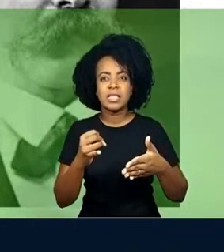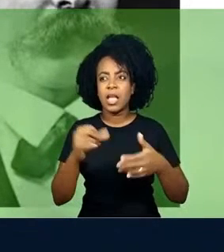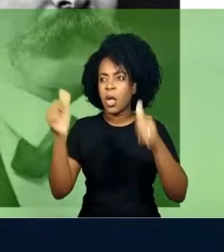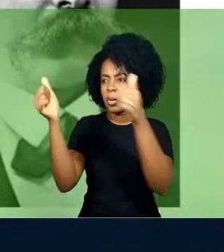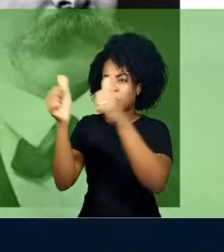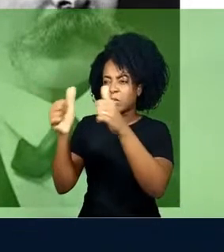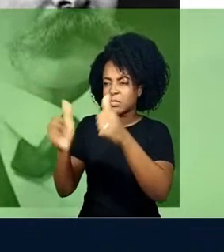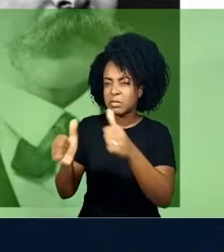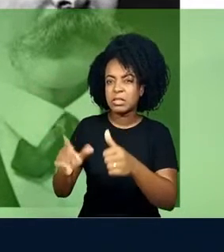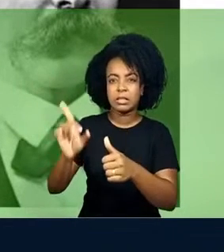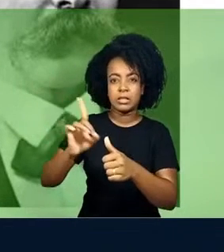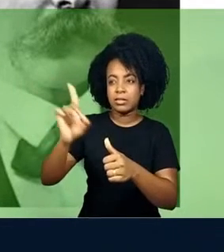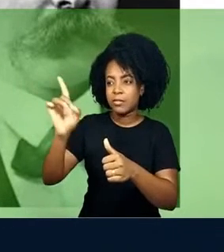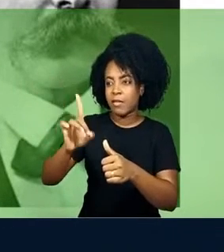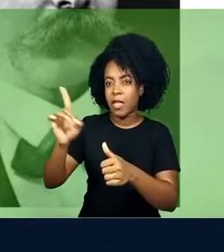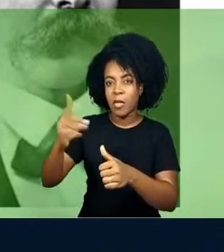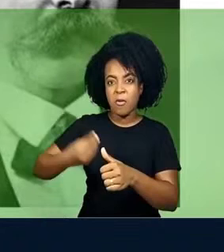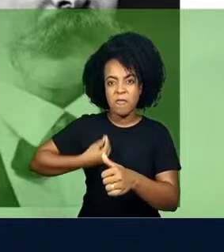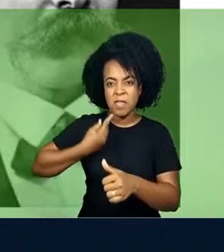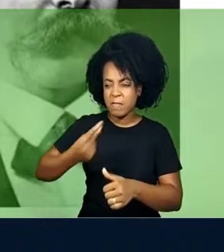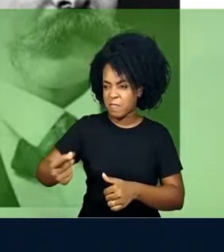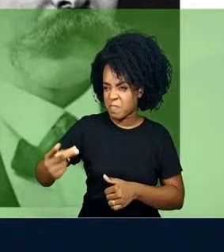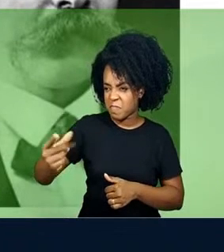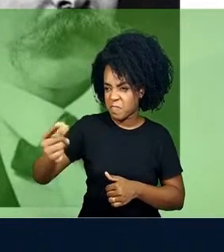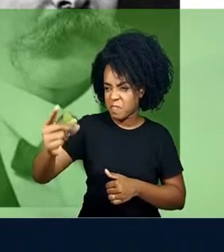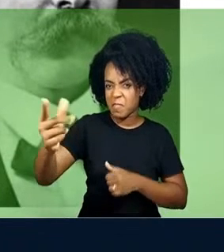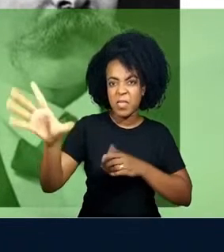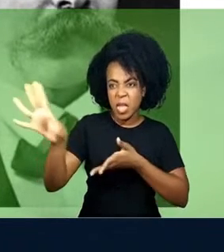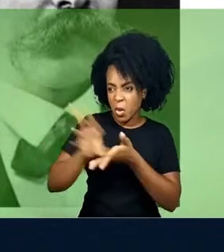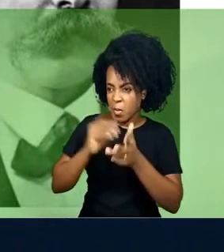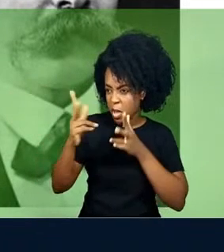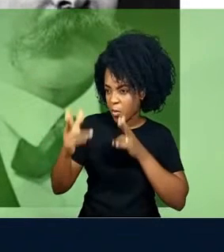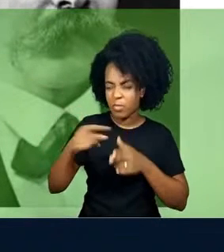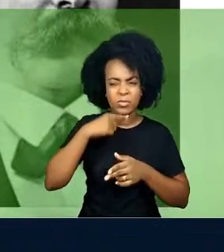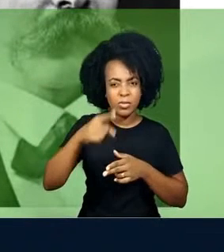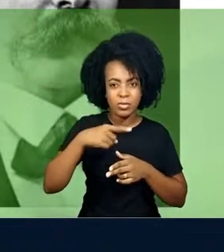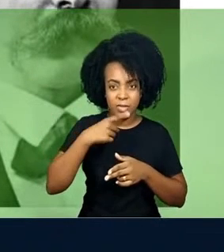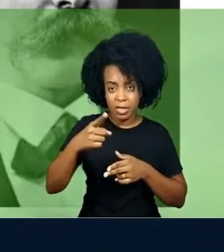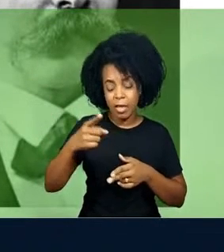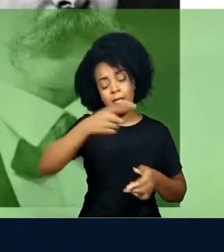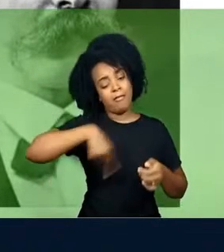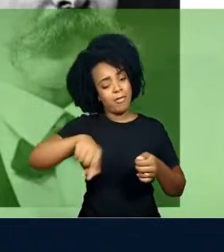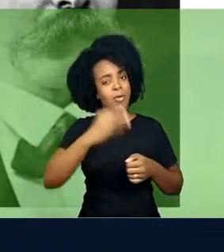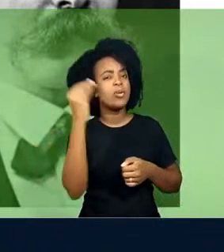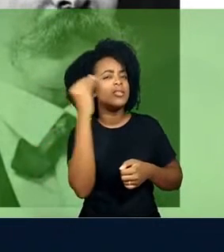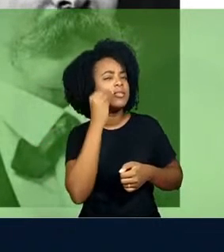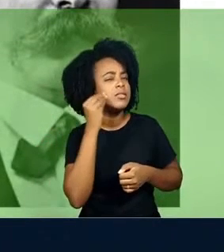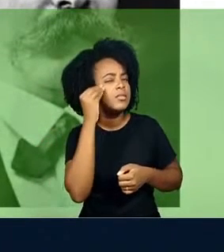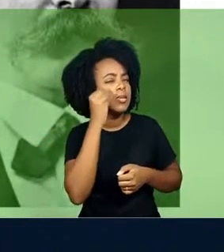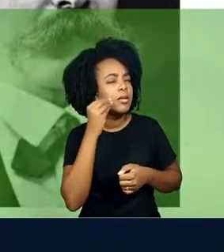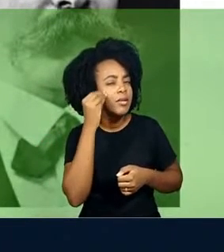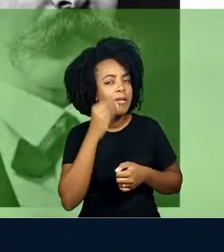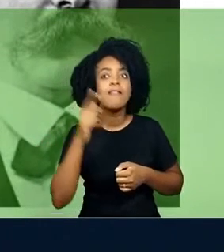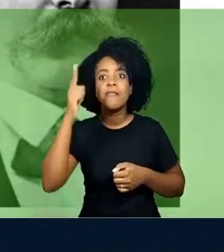podemos ser como os deuses imortais, sejamos então grandiosos na experiência que temos no